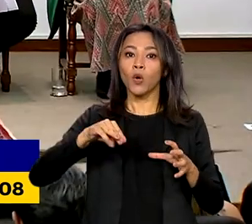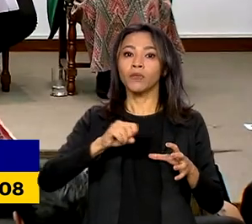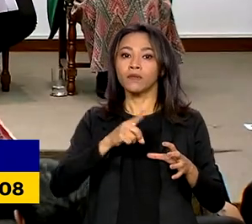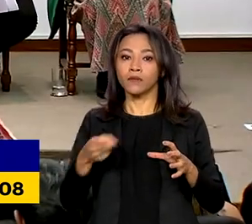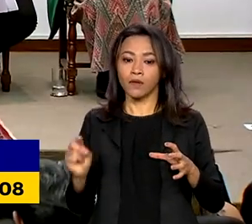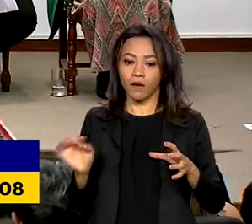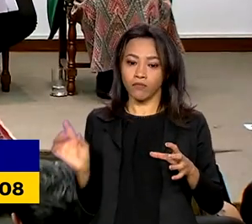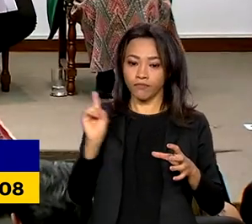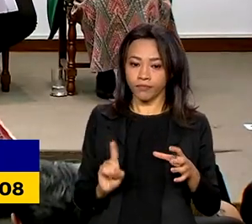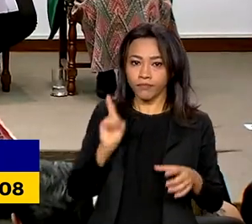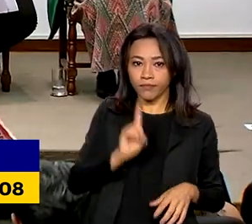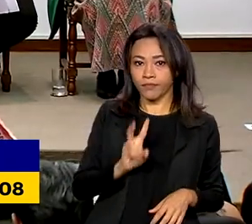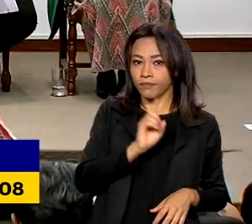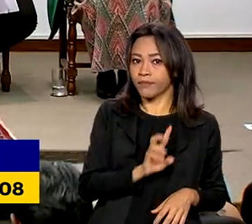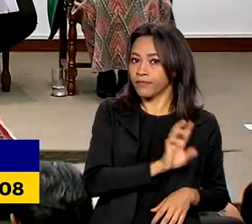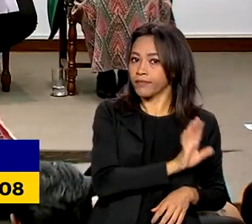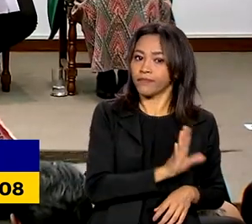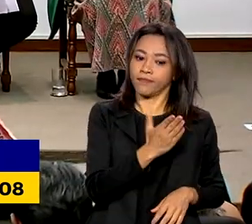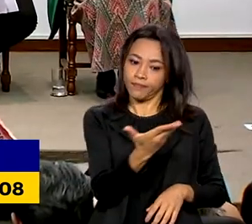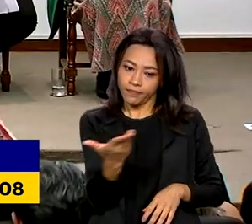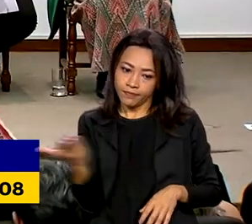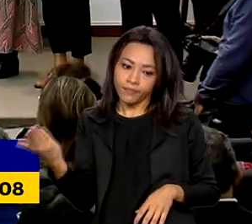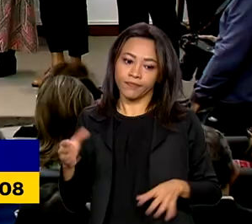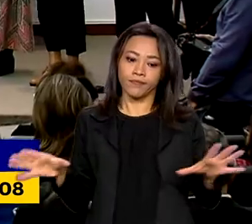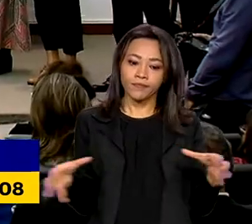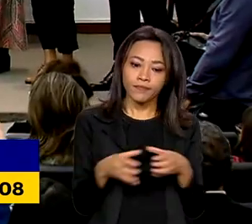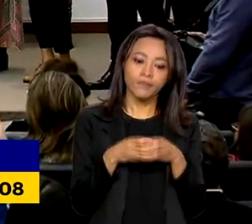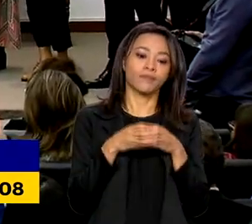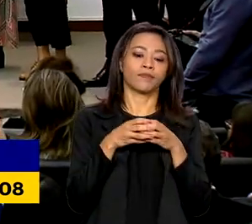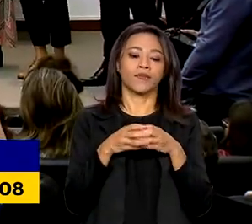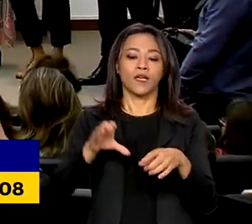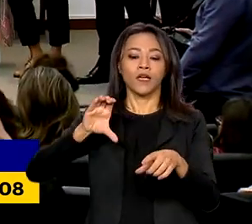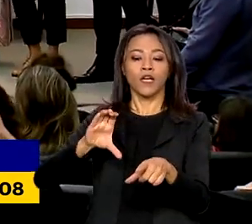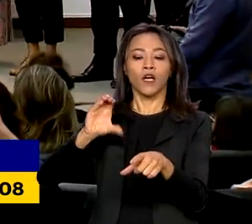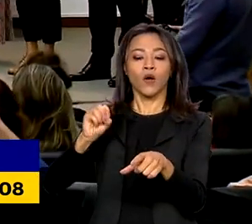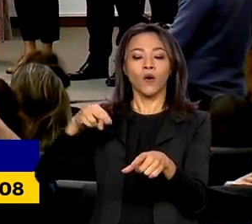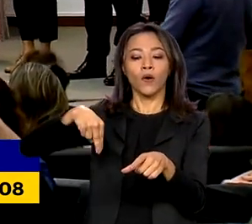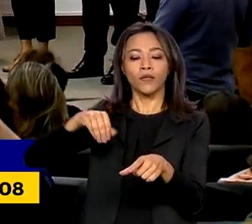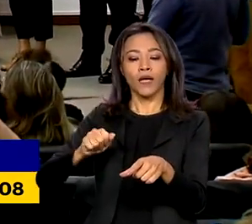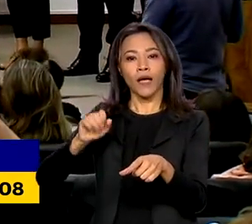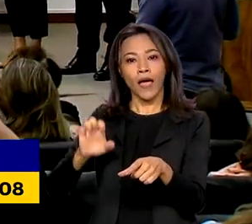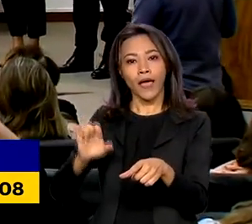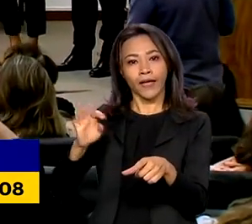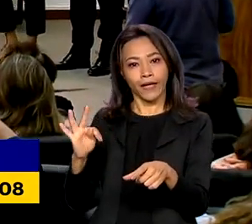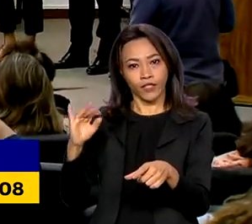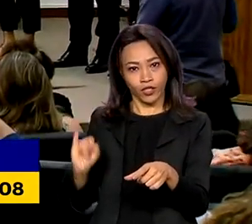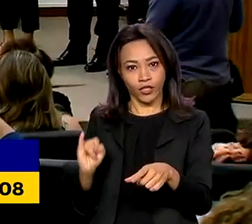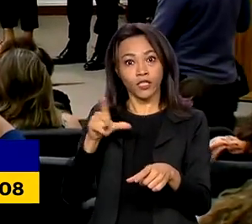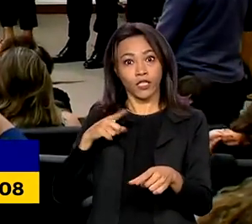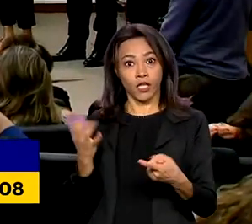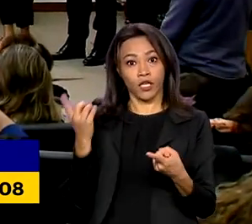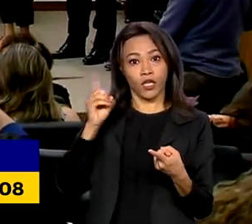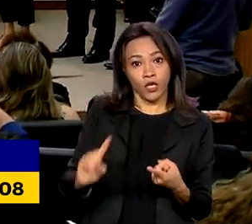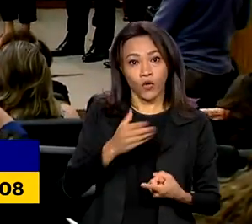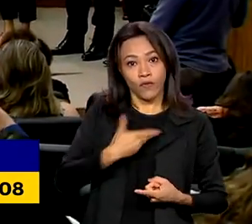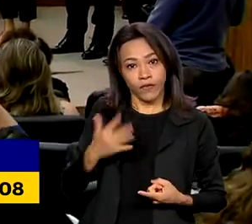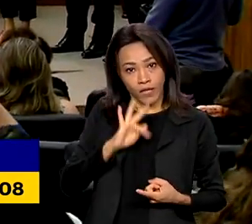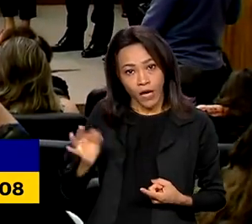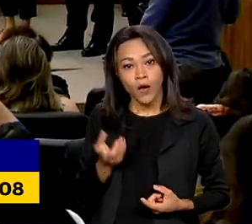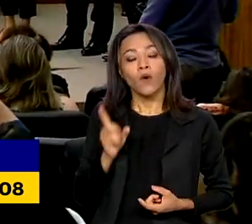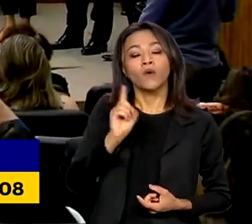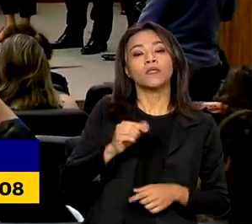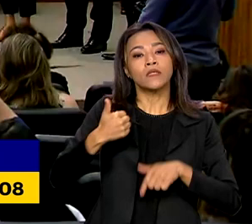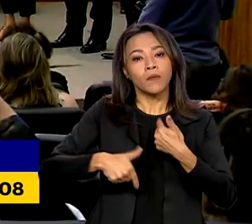Erradicação do Trabalho Infantil, a CONAET. O grupo inclui representantes do governo federal, dos trabalhadores,